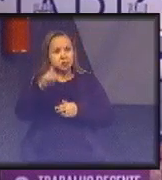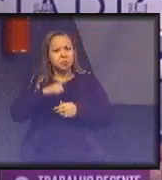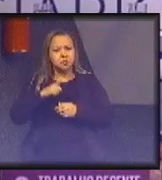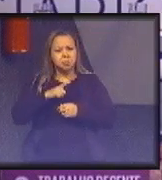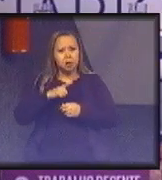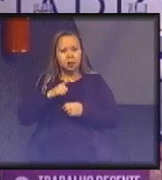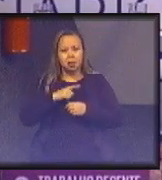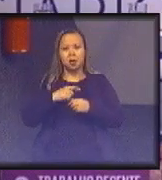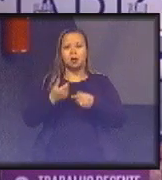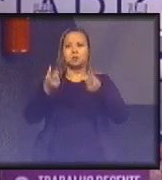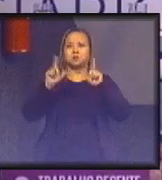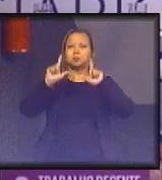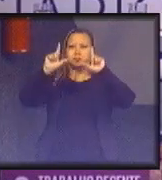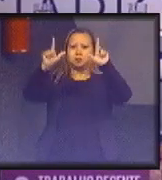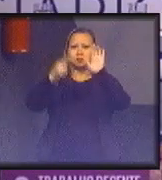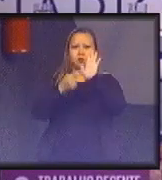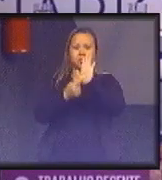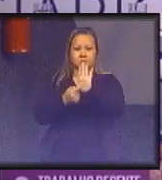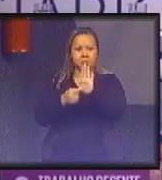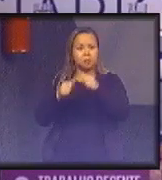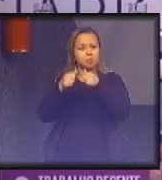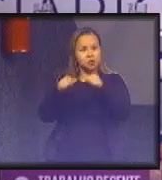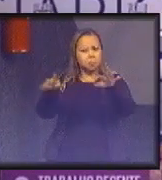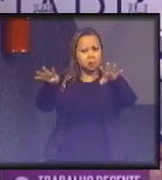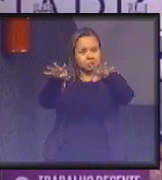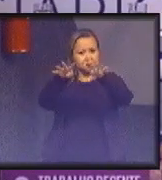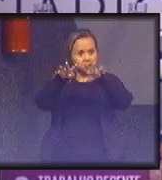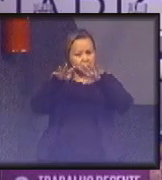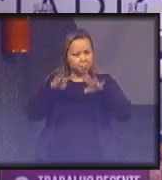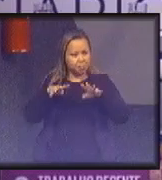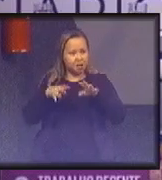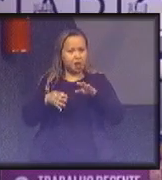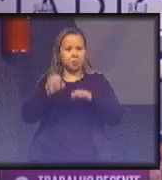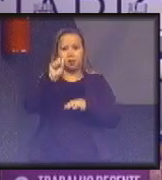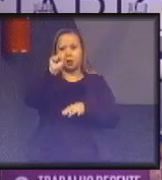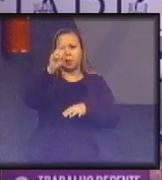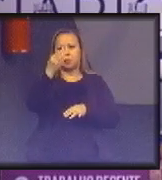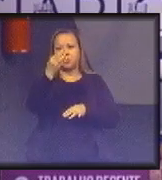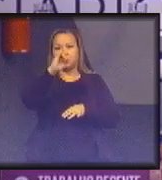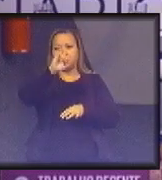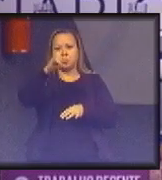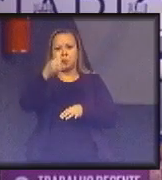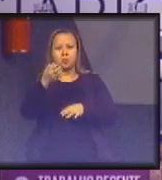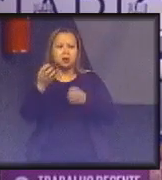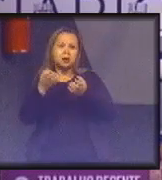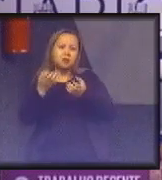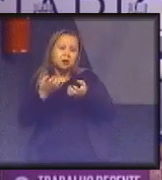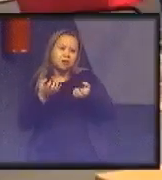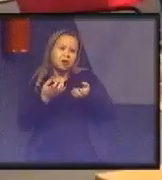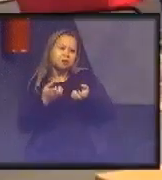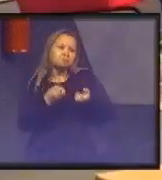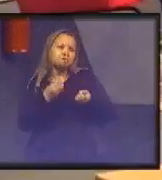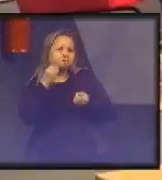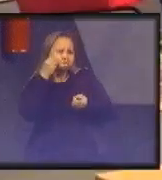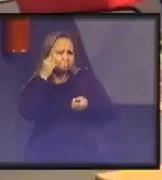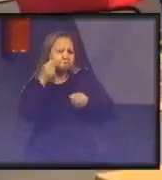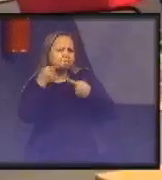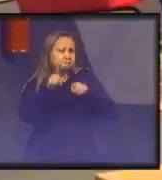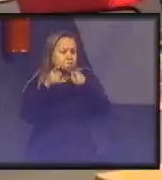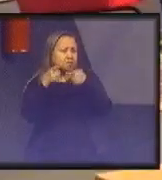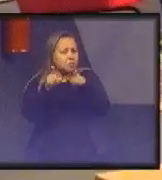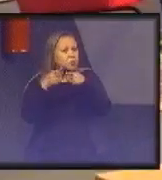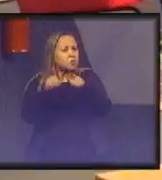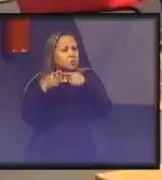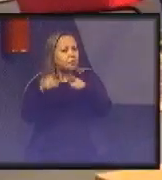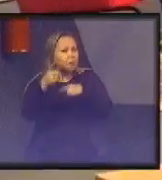mas, como a gente está aqui no Seminário do Poder Judiciário, eu queria tentar fazer algumas provocações e, aí, na medida do